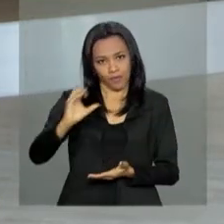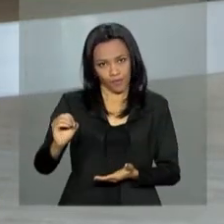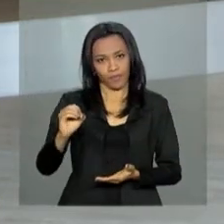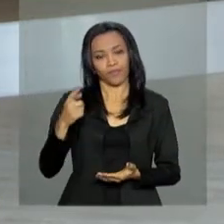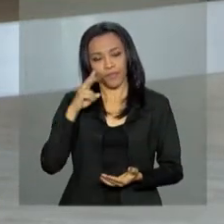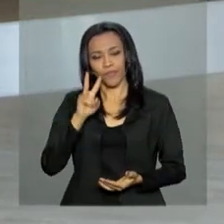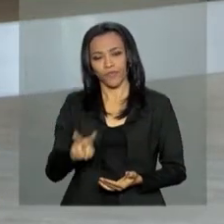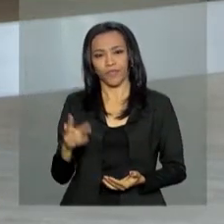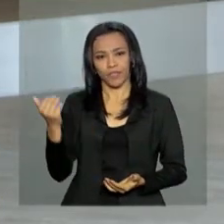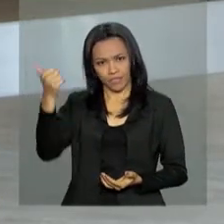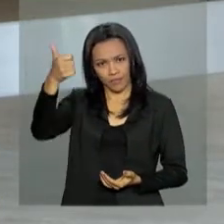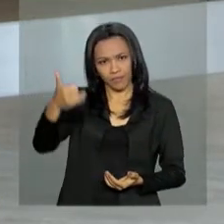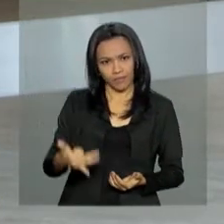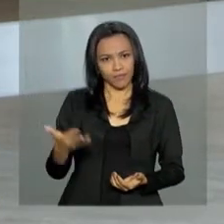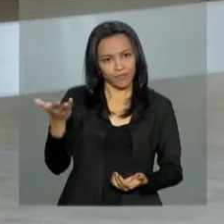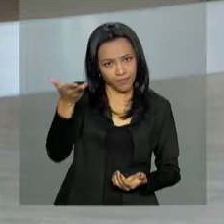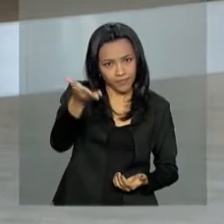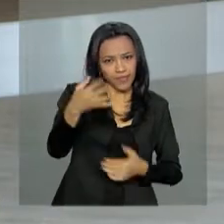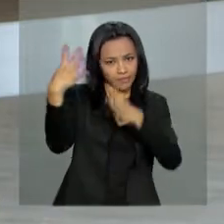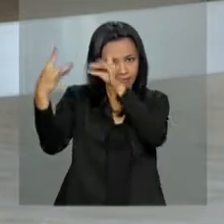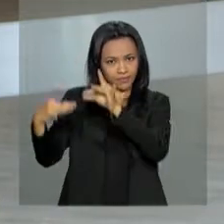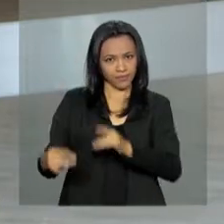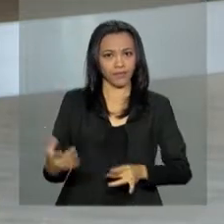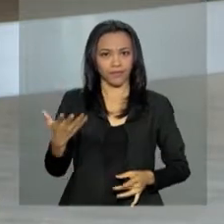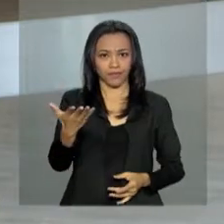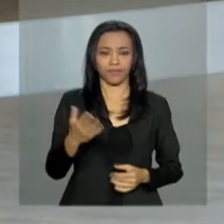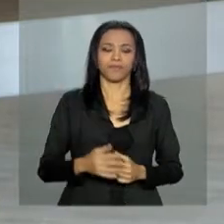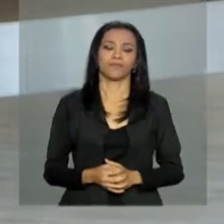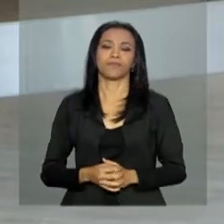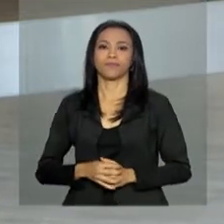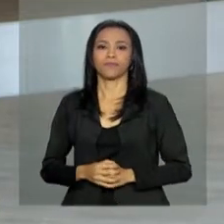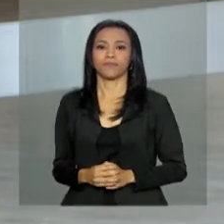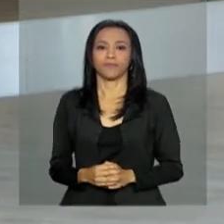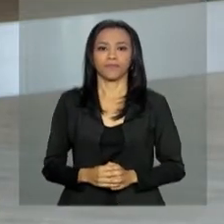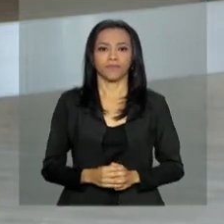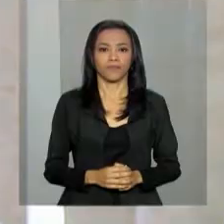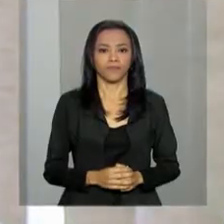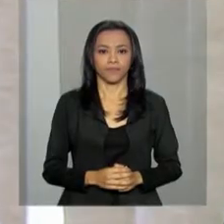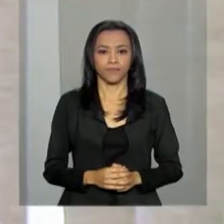Mundim acompanhou esse assunto e tem mais detalhes. Vamos ver na reportagem.